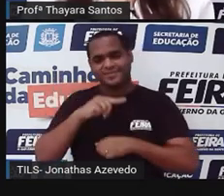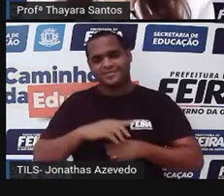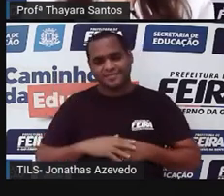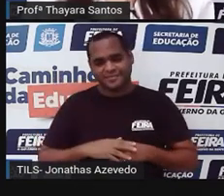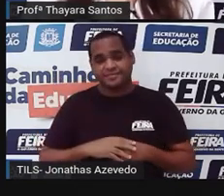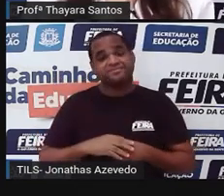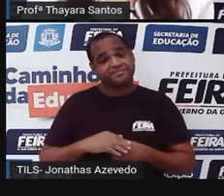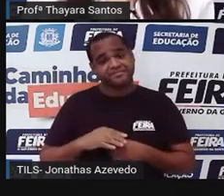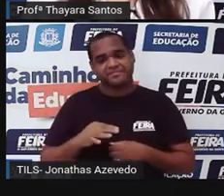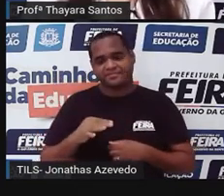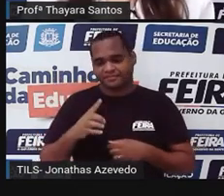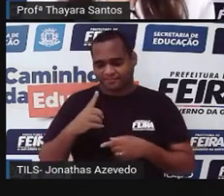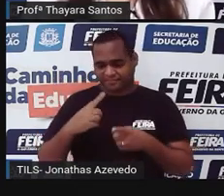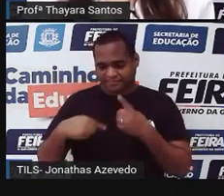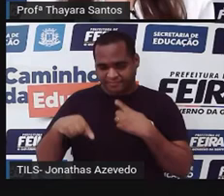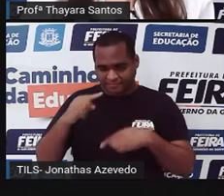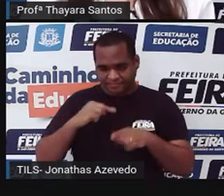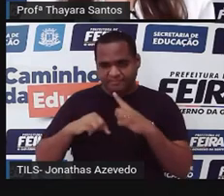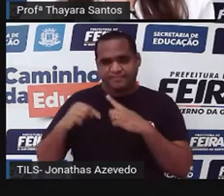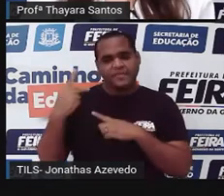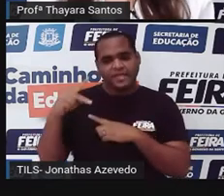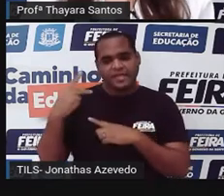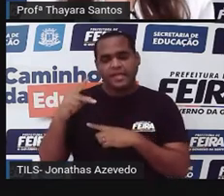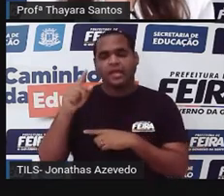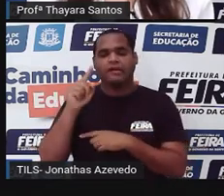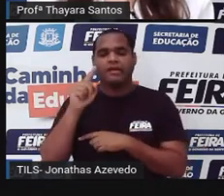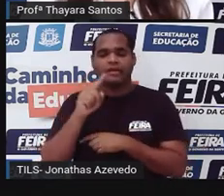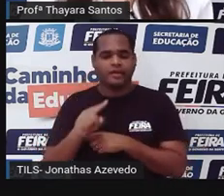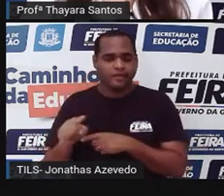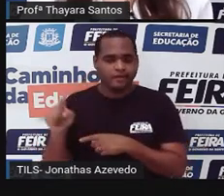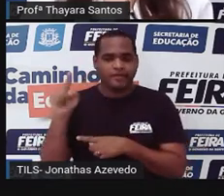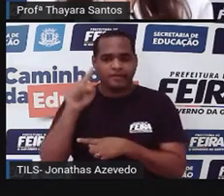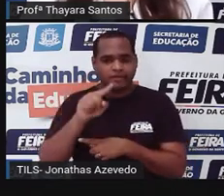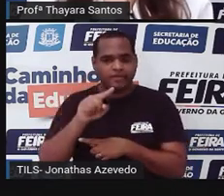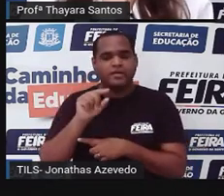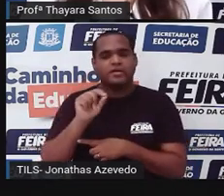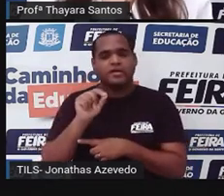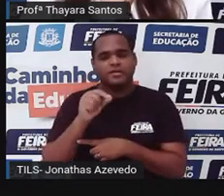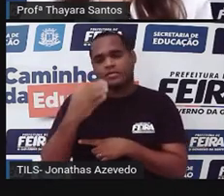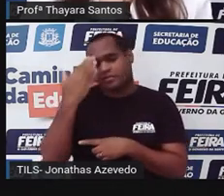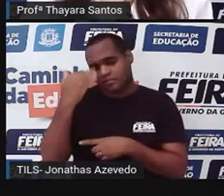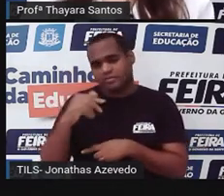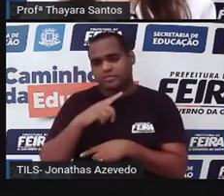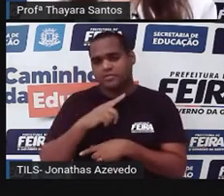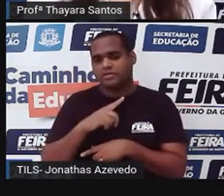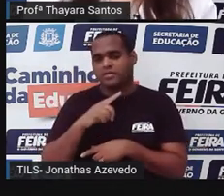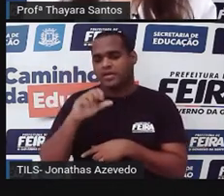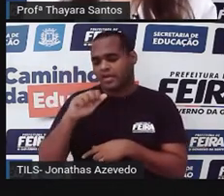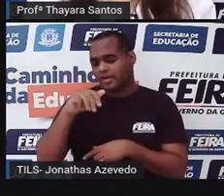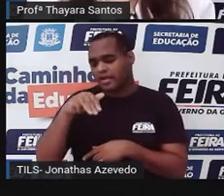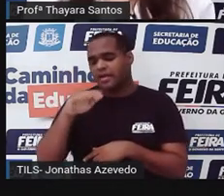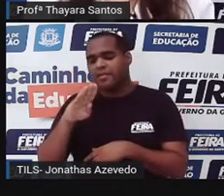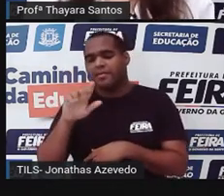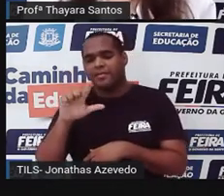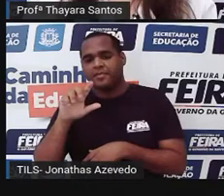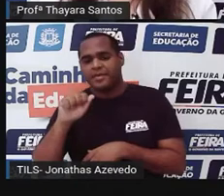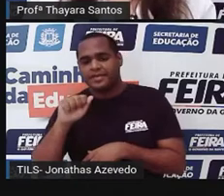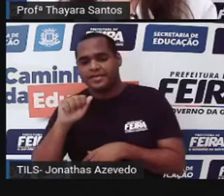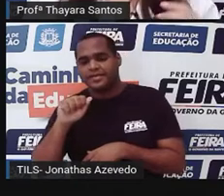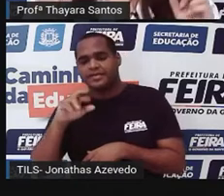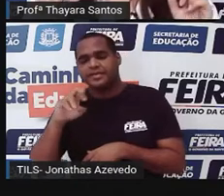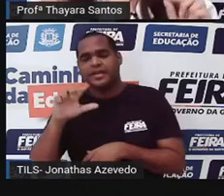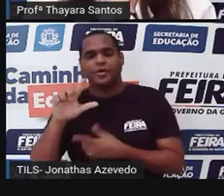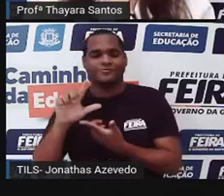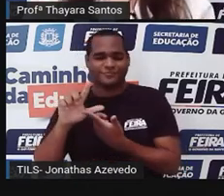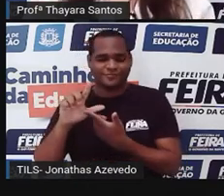circulação e a excreção desses animais acontece por um sistema que a gente chama de sistema ambulacrário ou ambulacral.